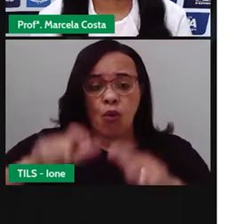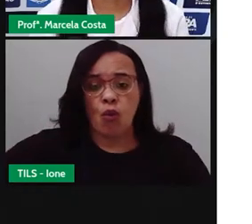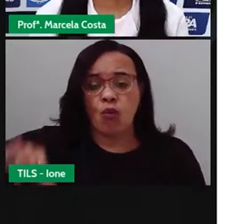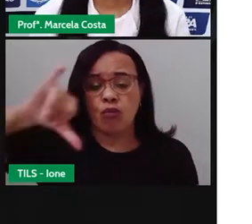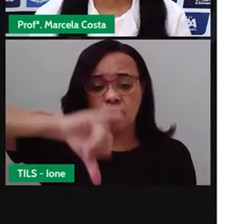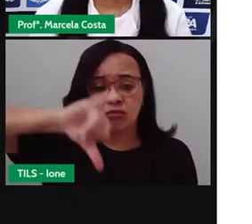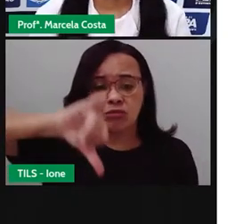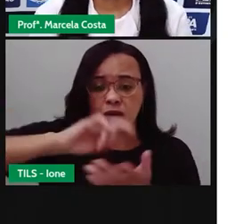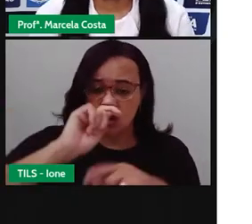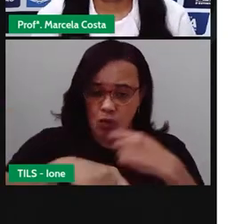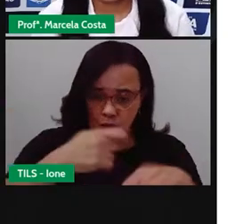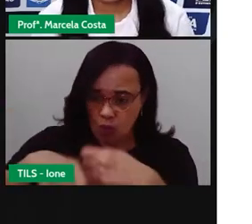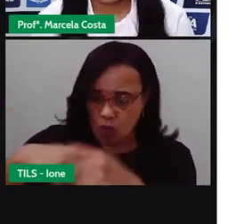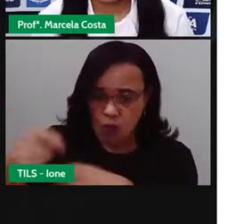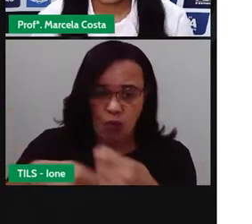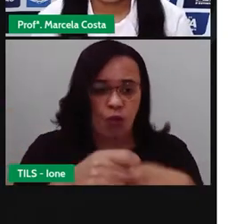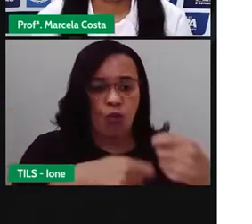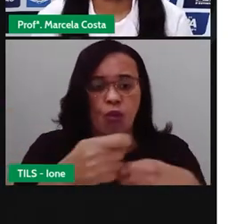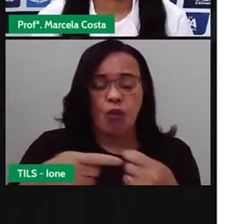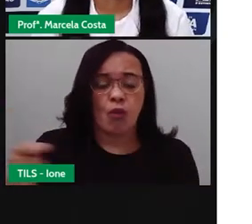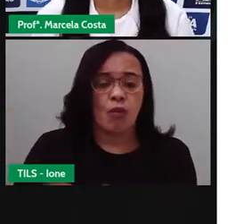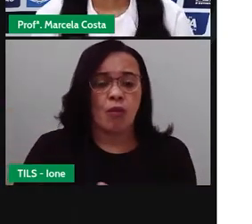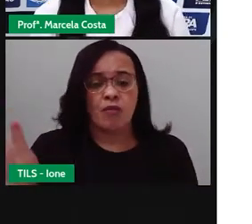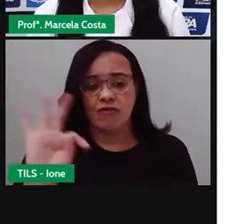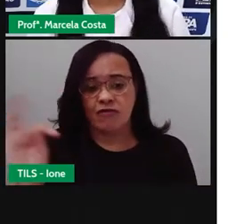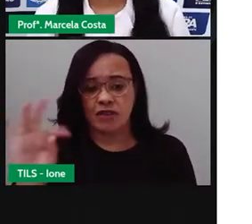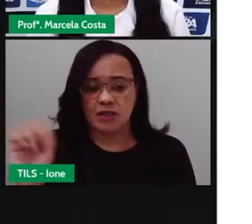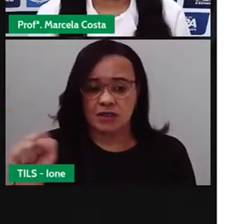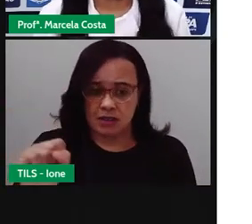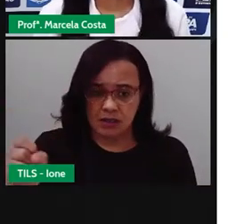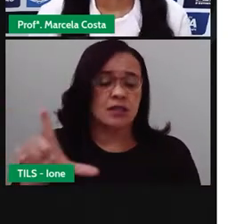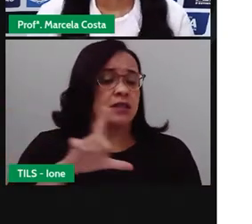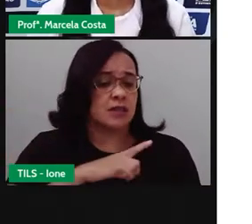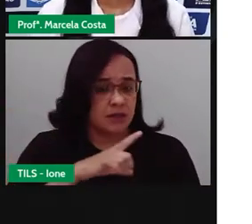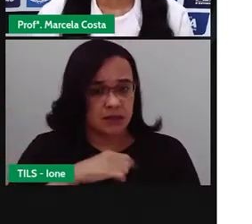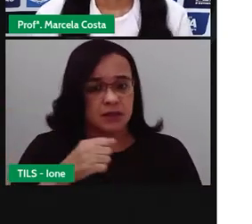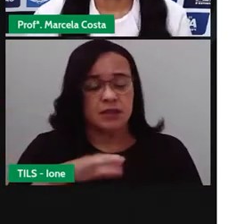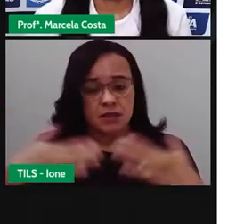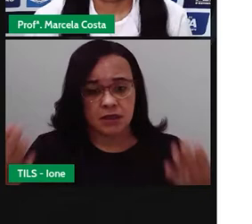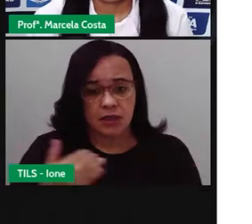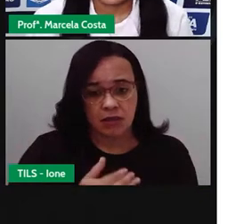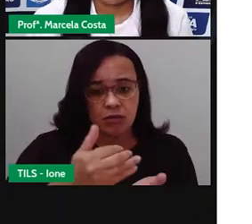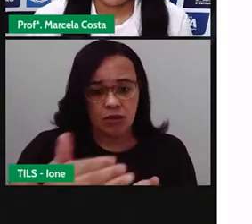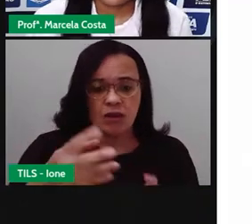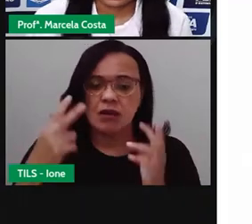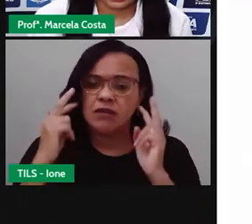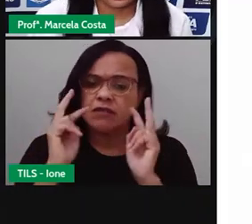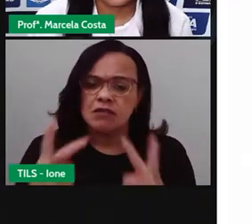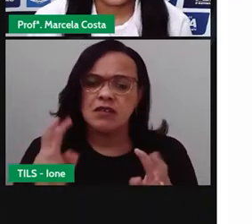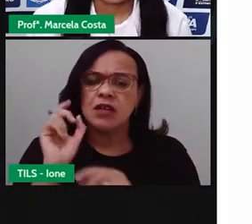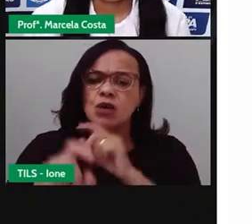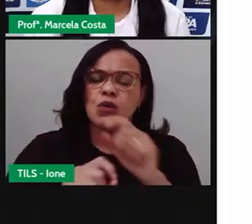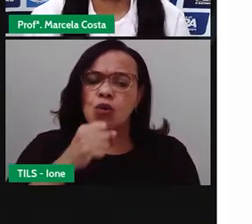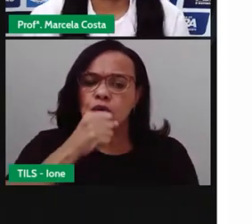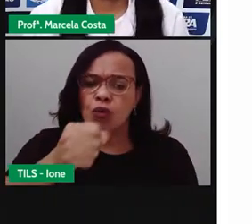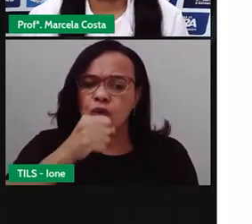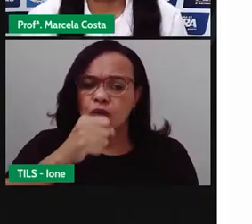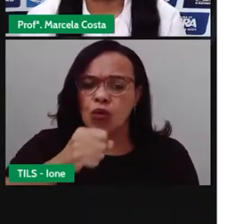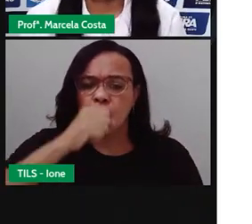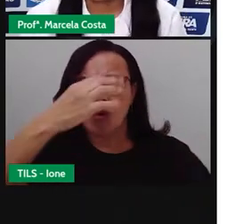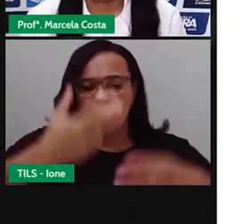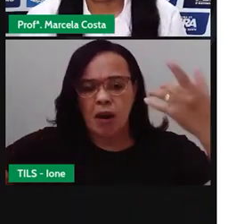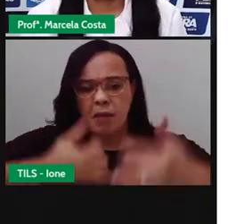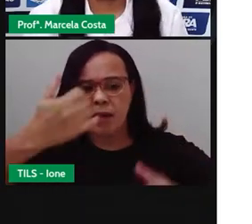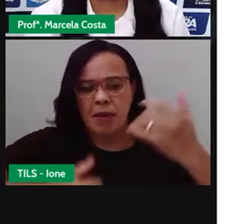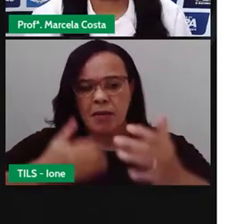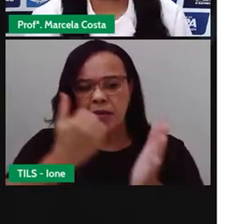economia aqui de Feira de Santana. Então, vamos lá ver aqui essa reportagem que trata um